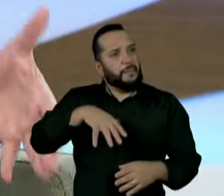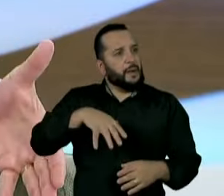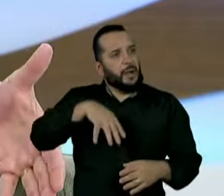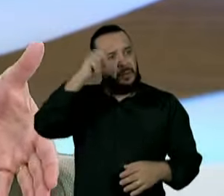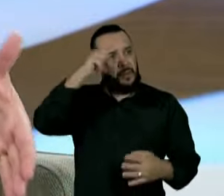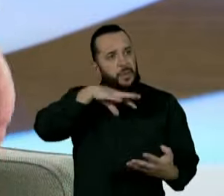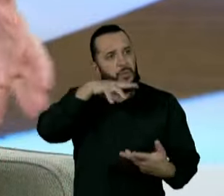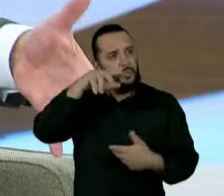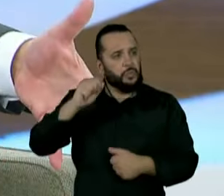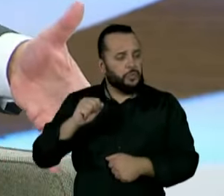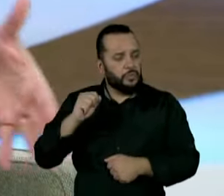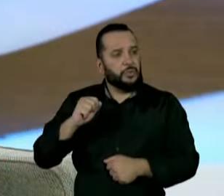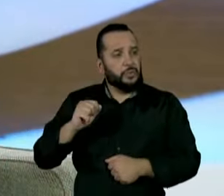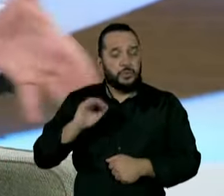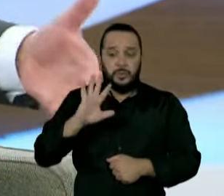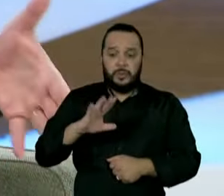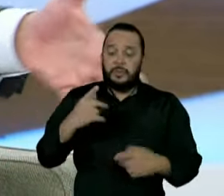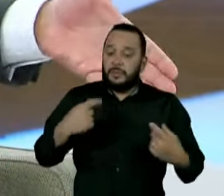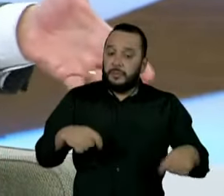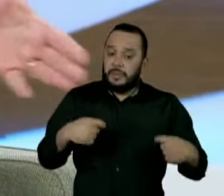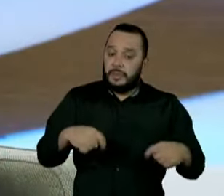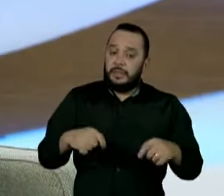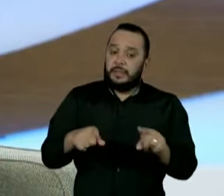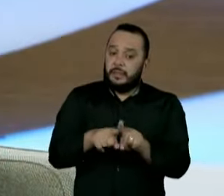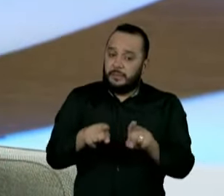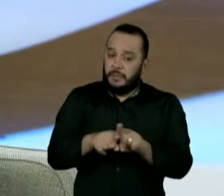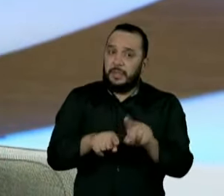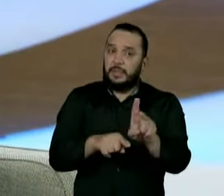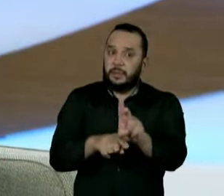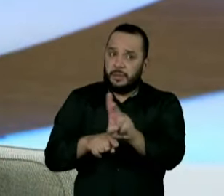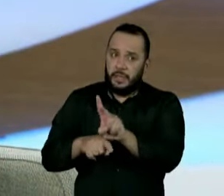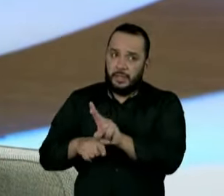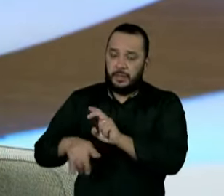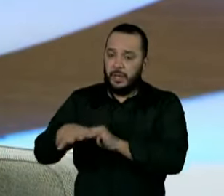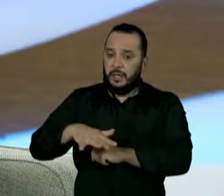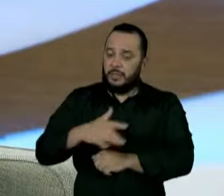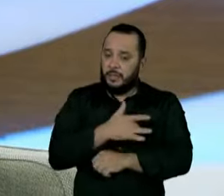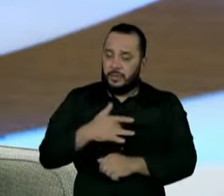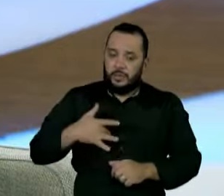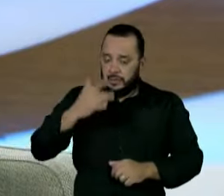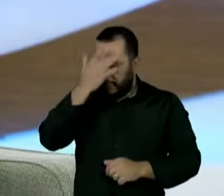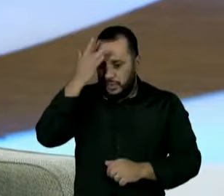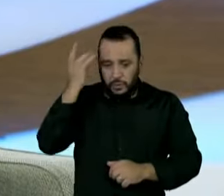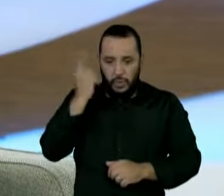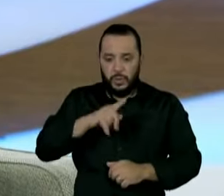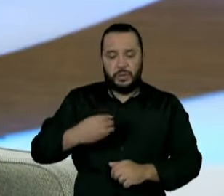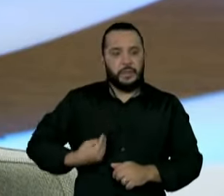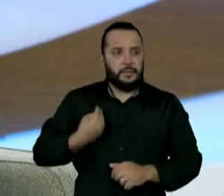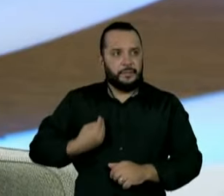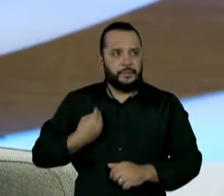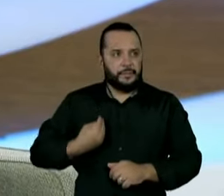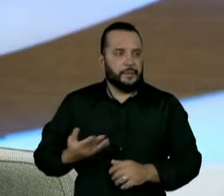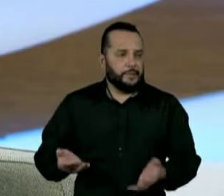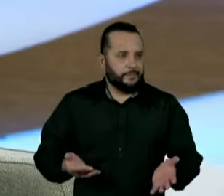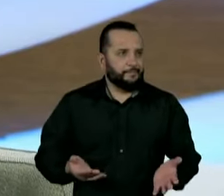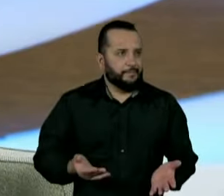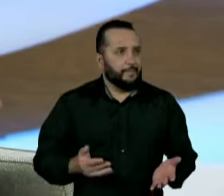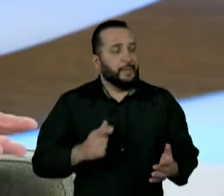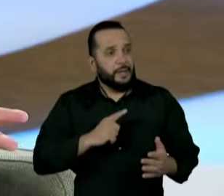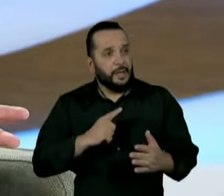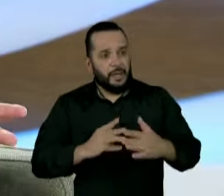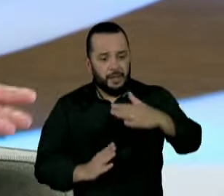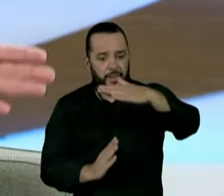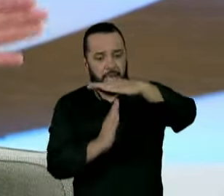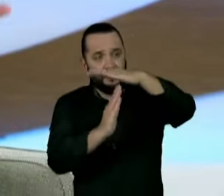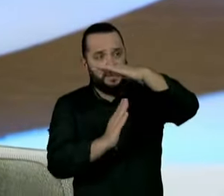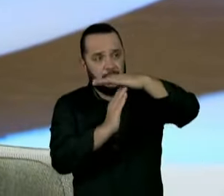sobrevivência de saúde mínima para poder sobreviver e naturalmente que os tetos que foram pré-estabelecidos são tetos